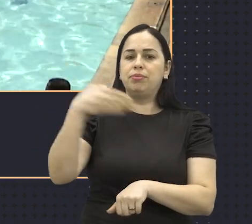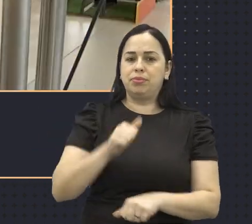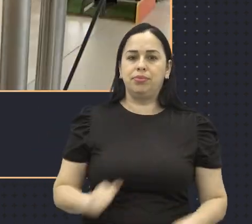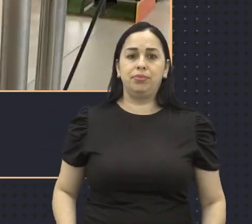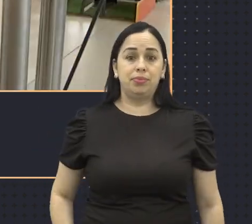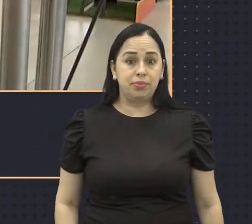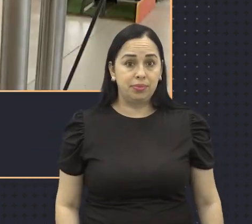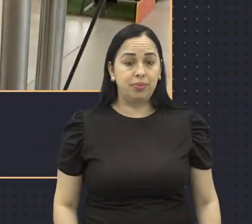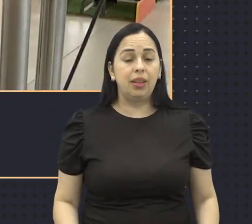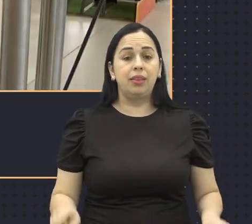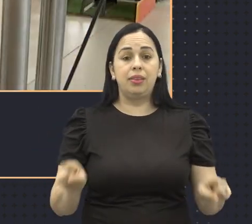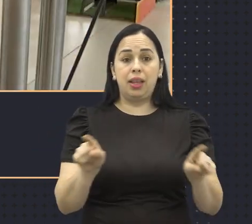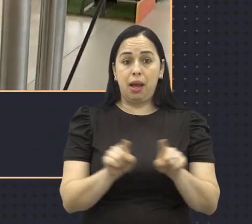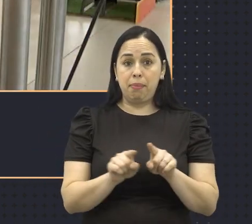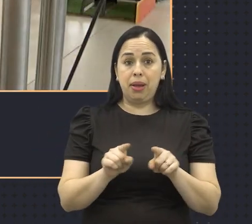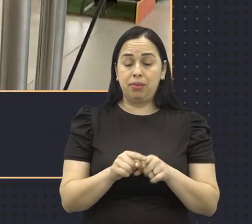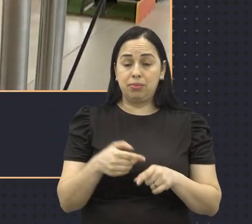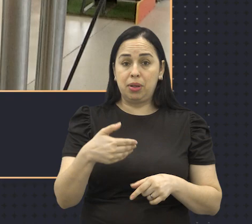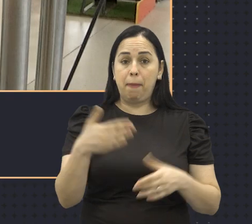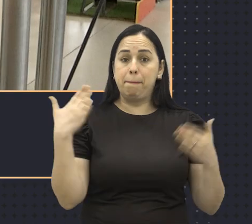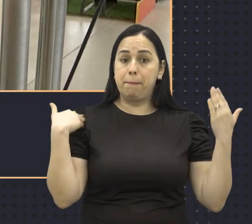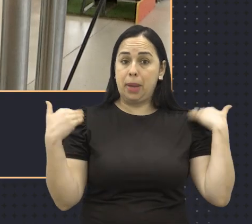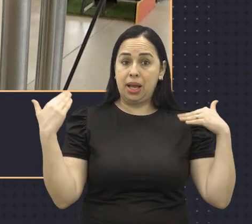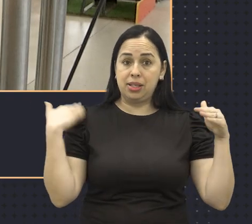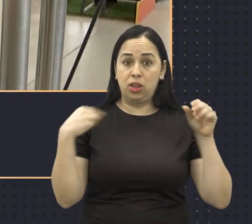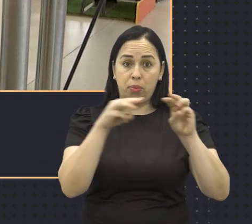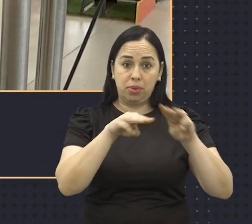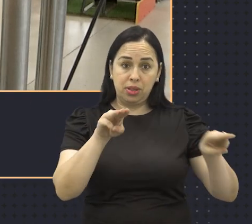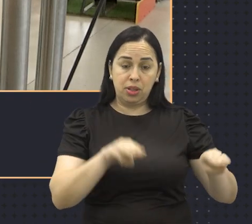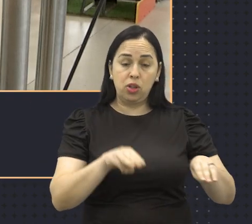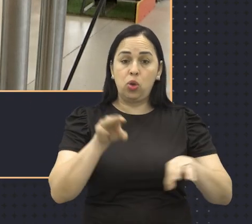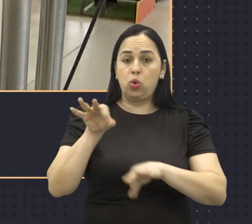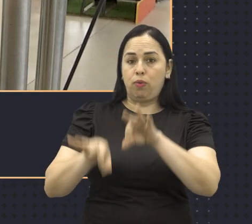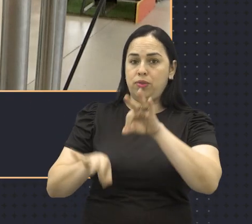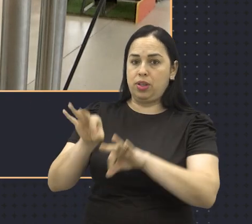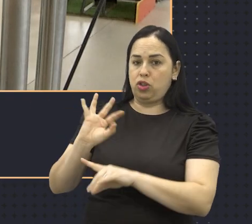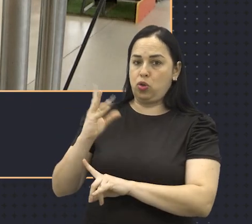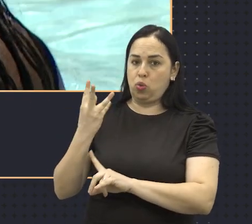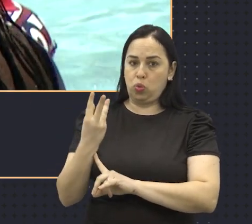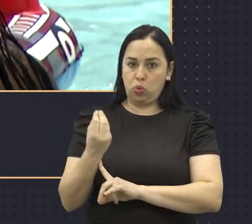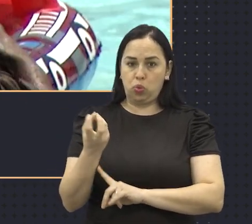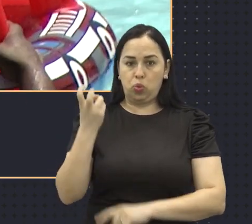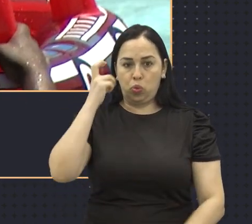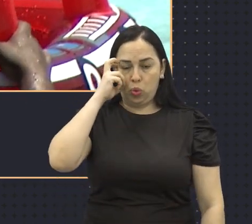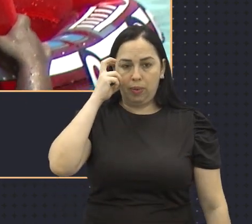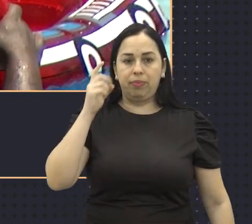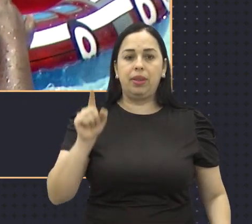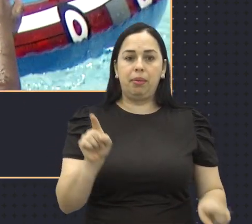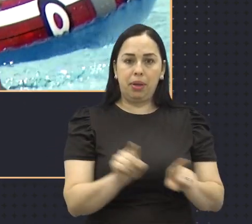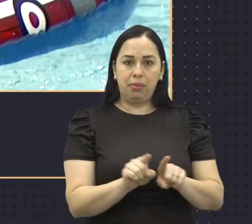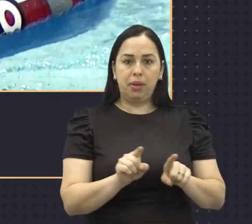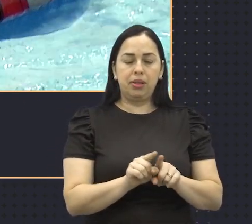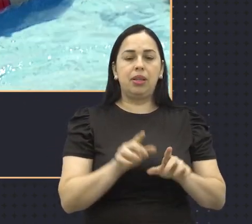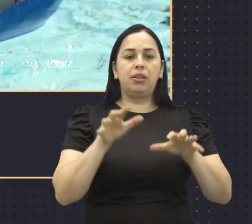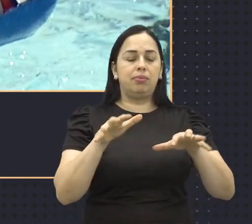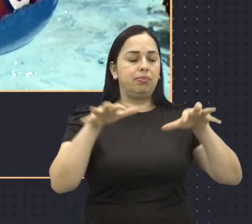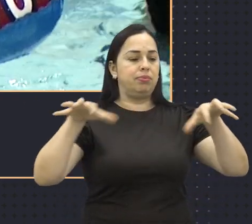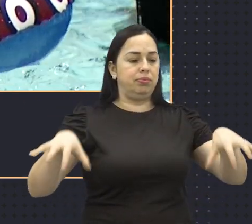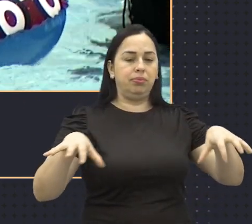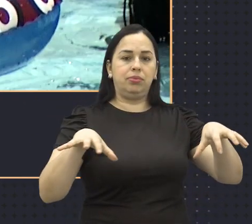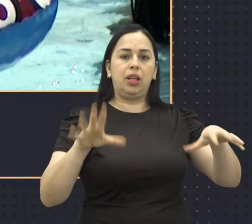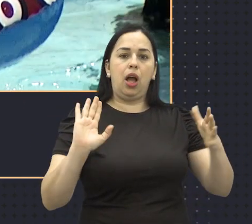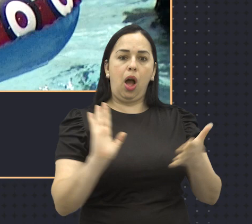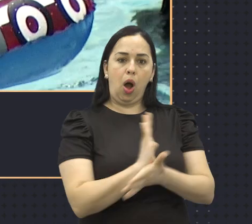cidade. Ainda estão previstos passeios em museus e oficinas culturais. O programa será dividido em turmas, sendo